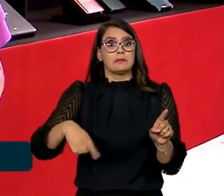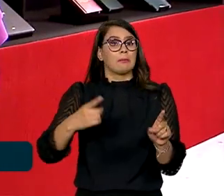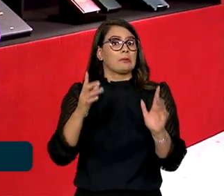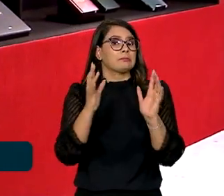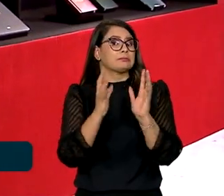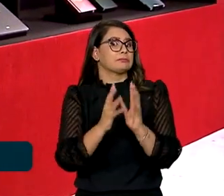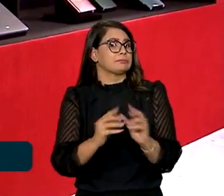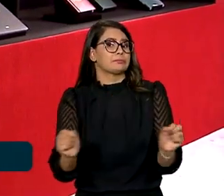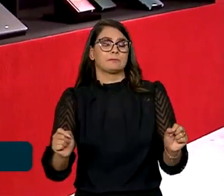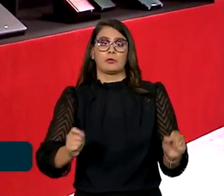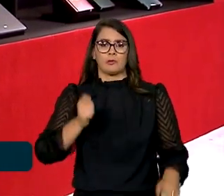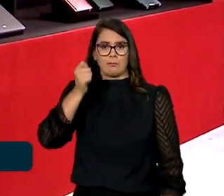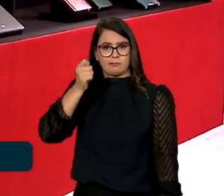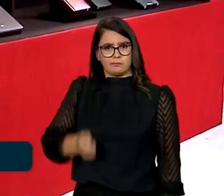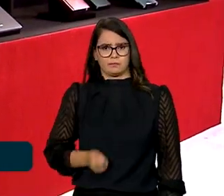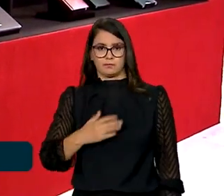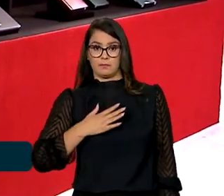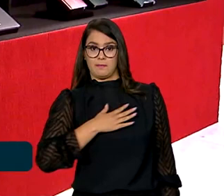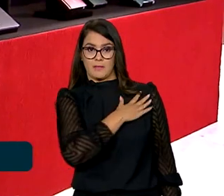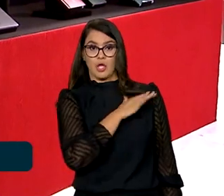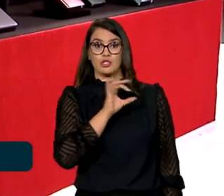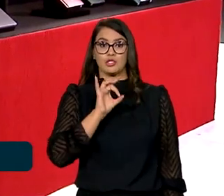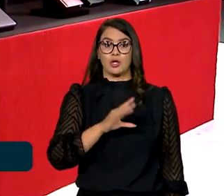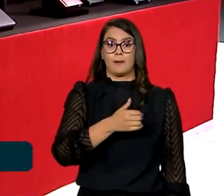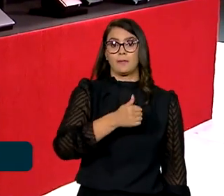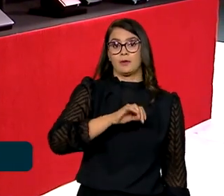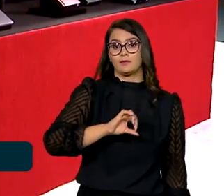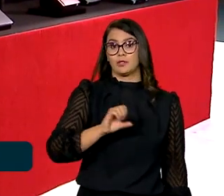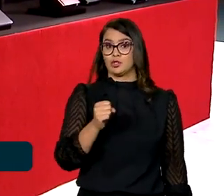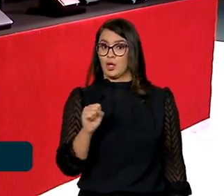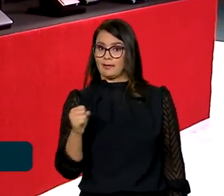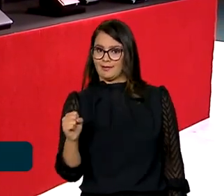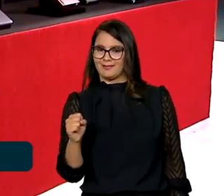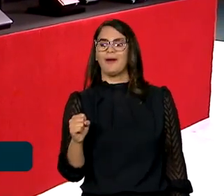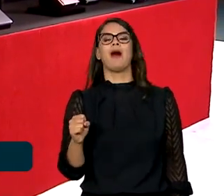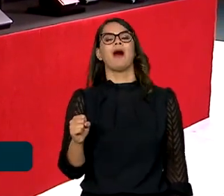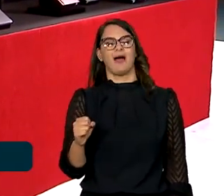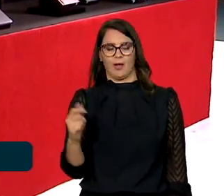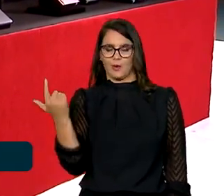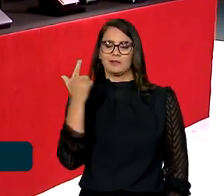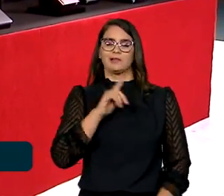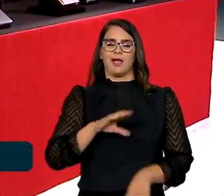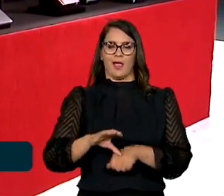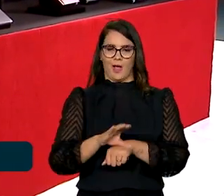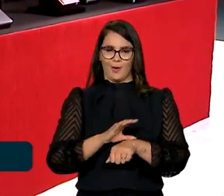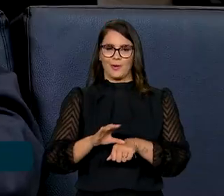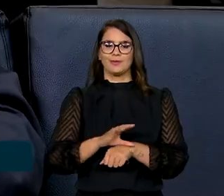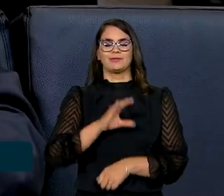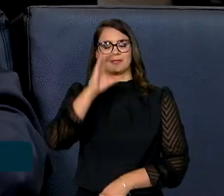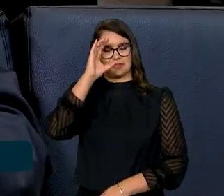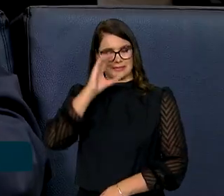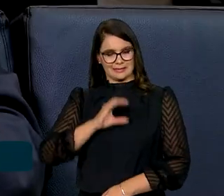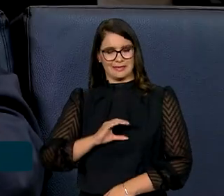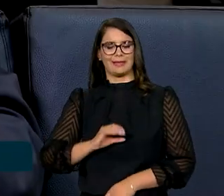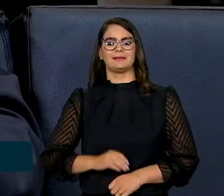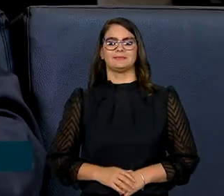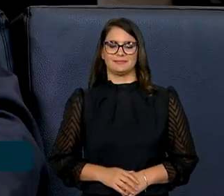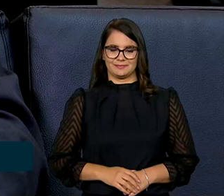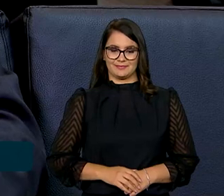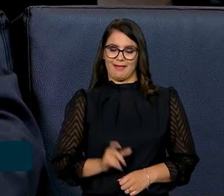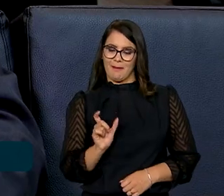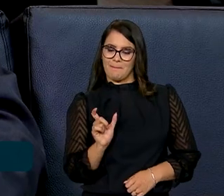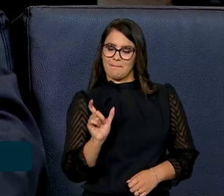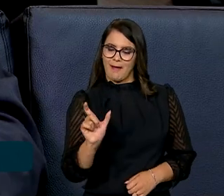perde com a ditadura militar. Só em 1988, chegamos à Constituição cidadã. Esse adjetivo